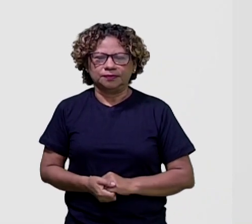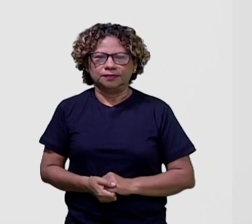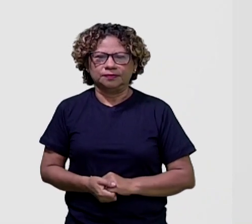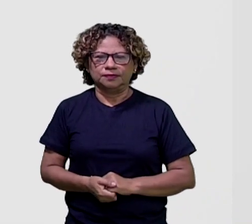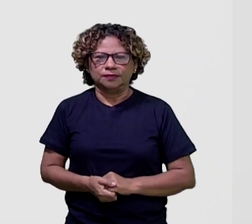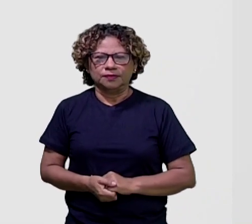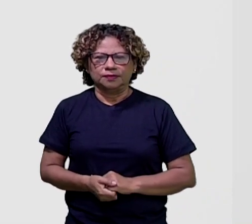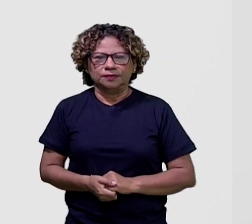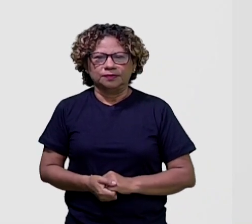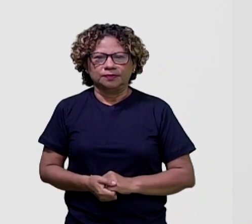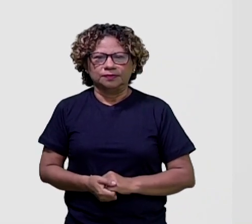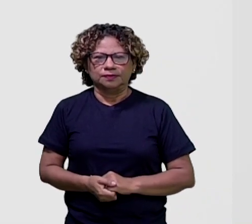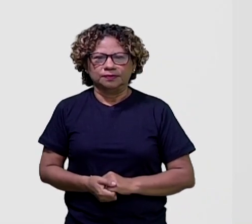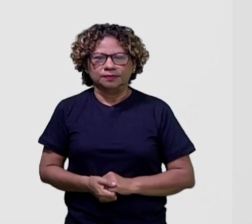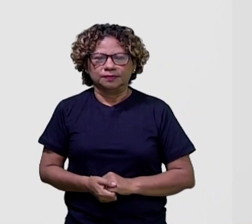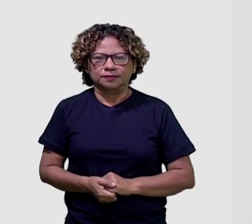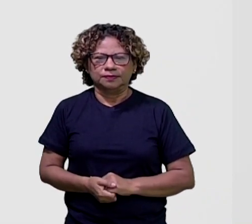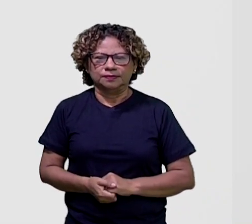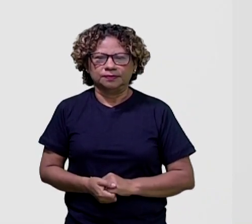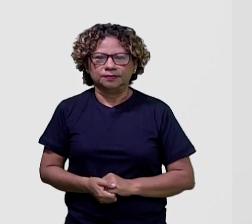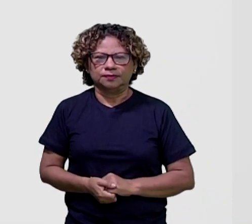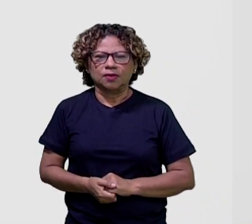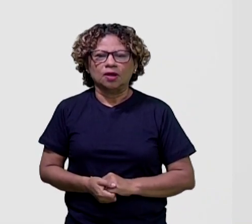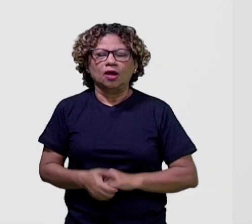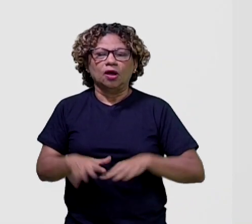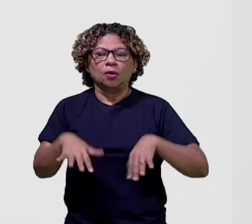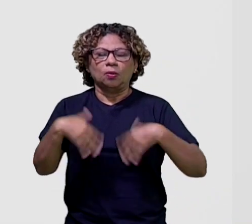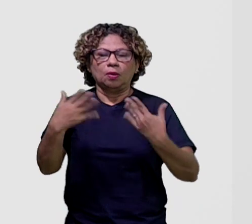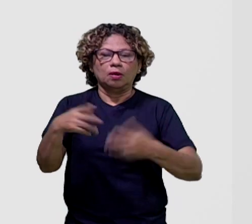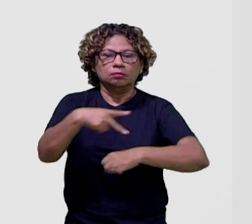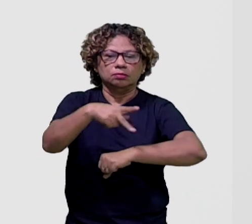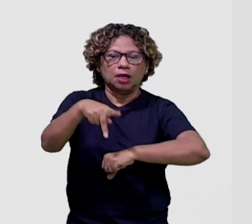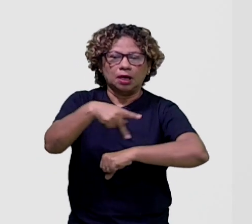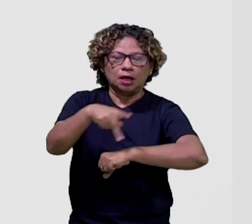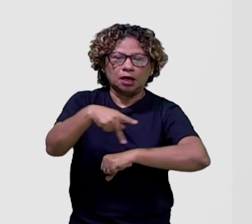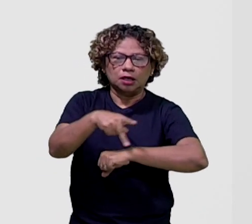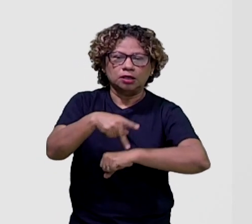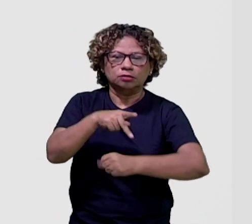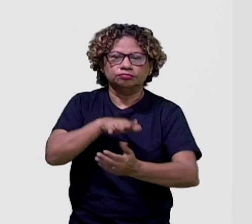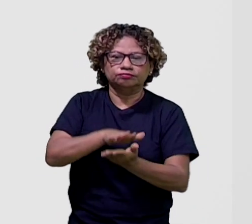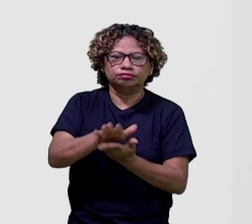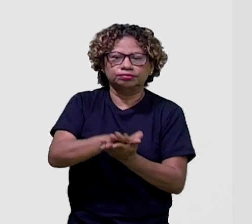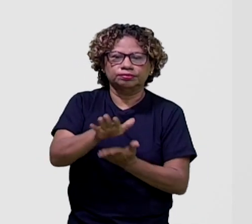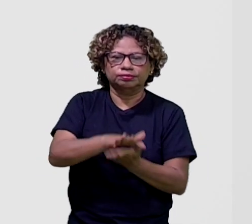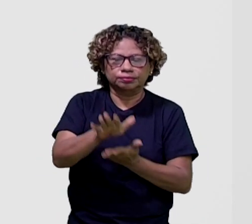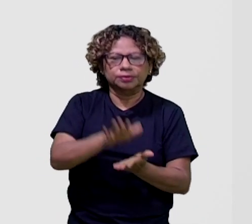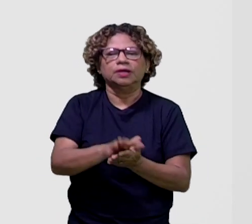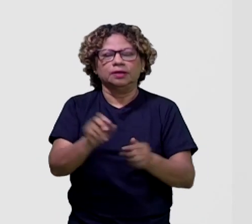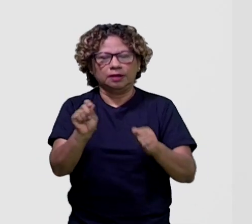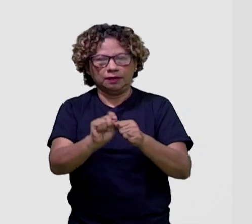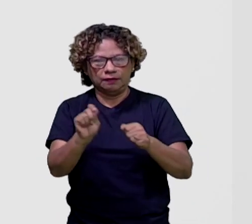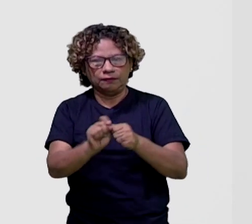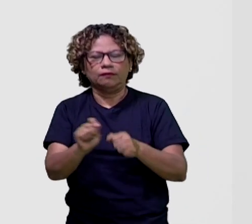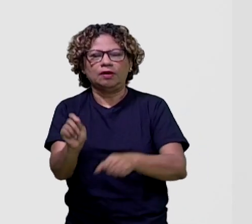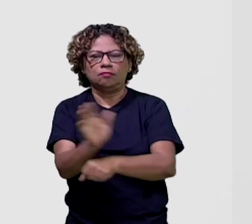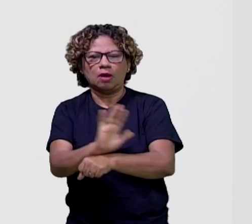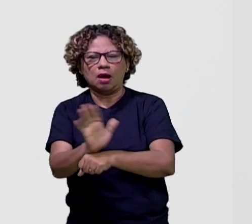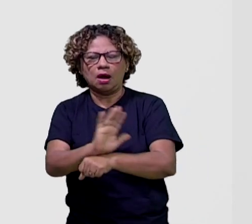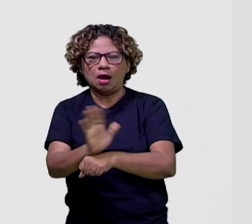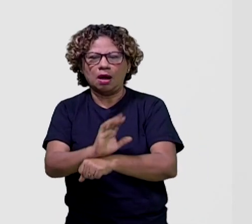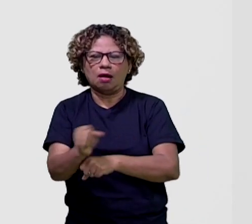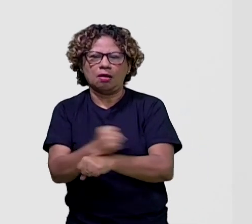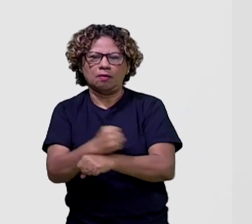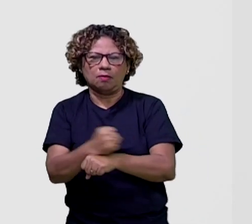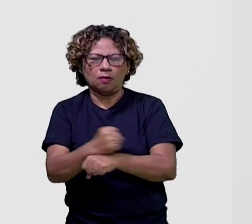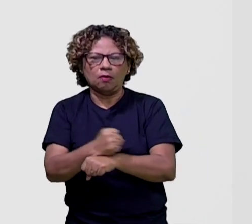Desafio na tela. Qual país produz mais filme por ano? Mais filmes por